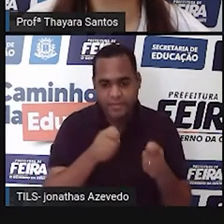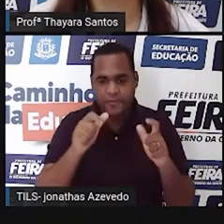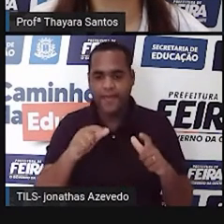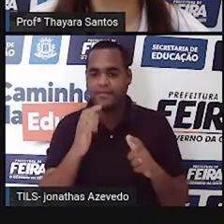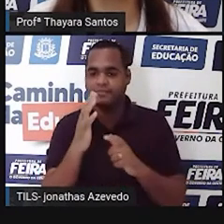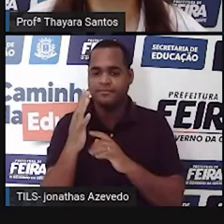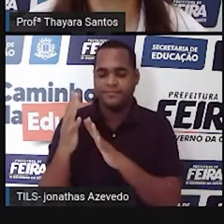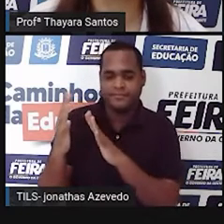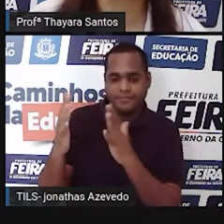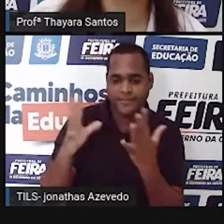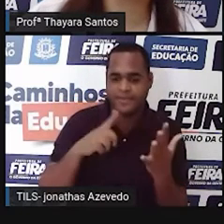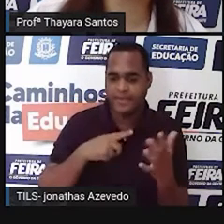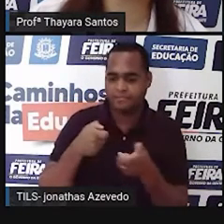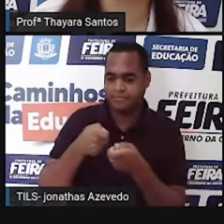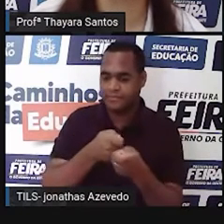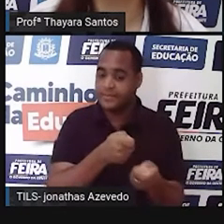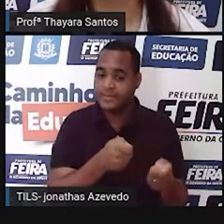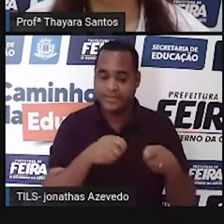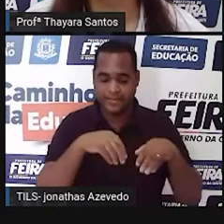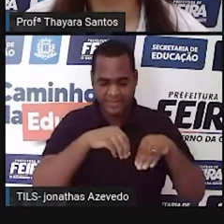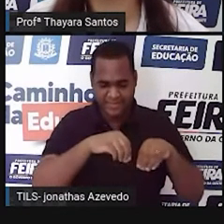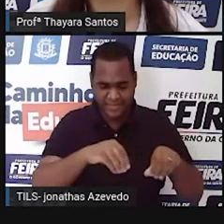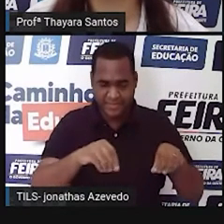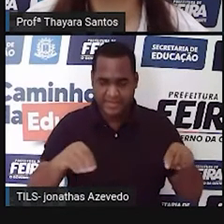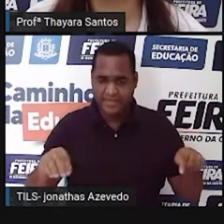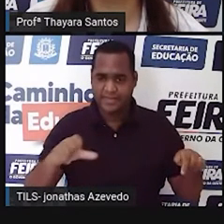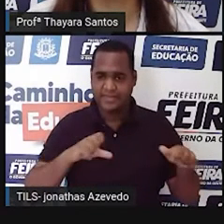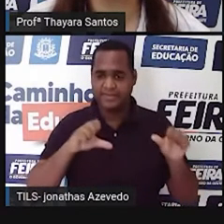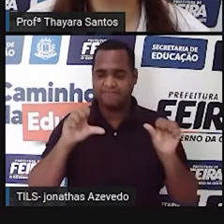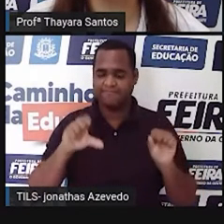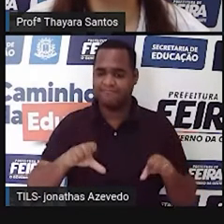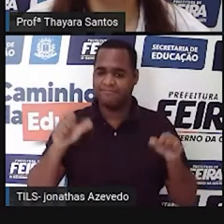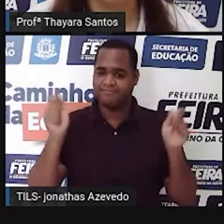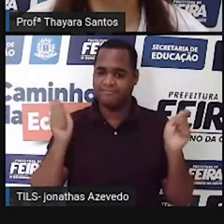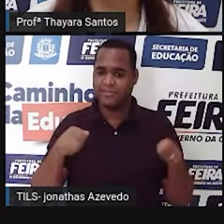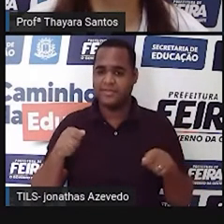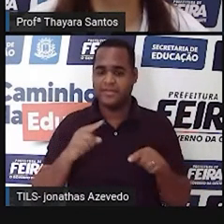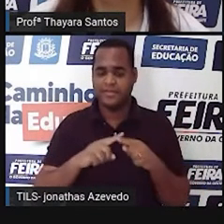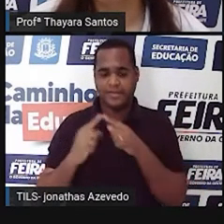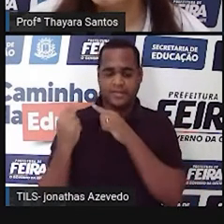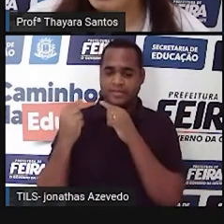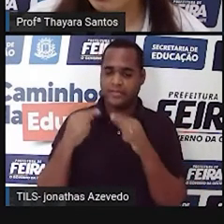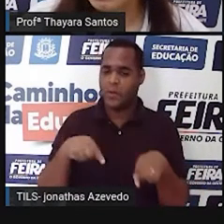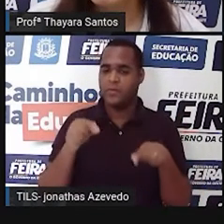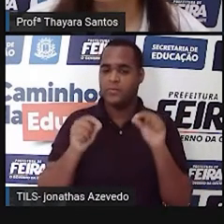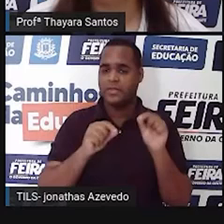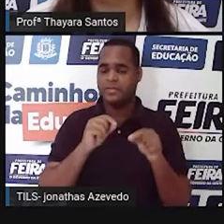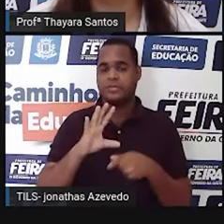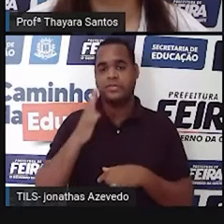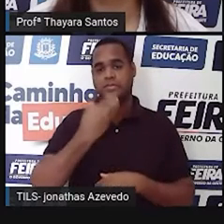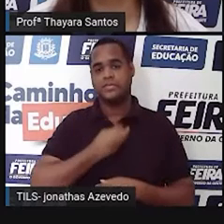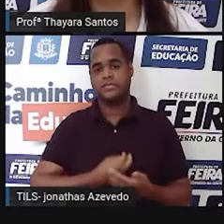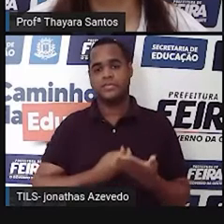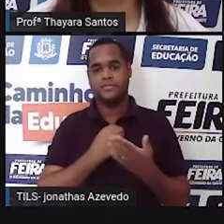que acabam indo parar também no solo e nos rios, e também ameaçam esse bioma.